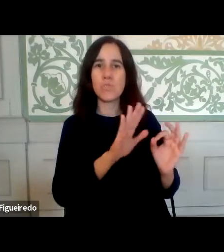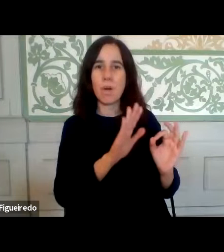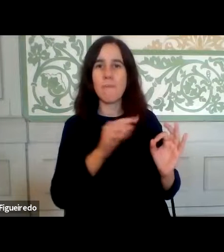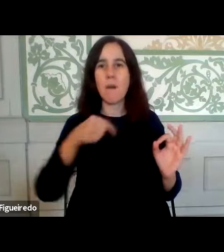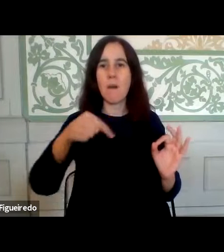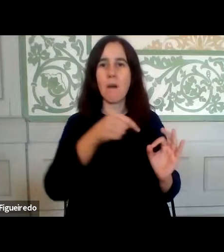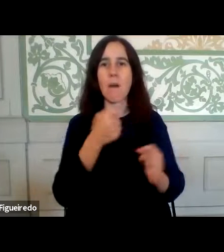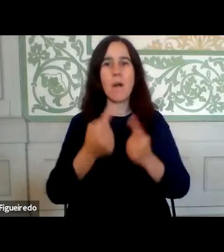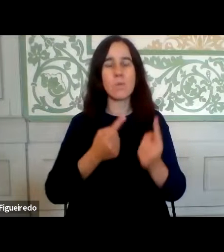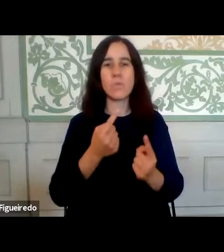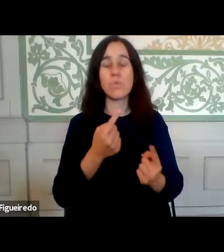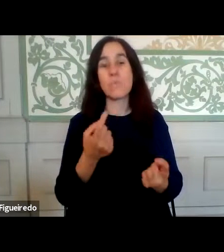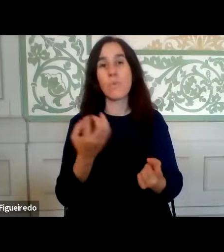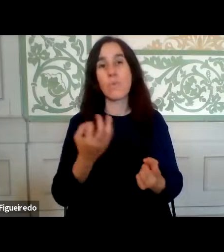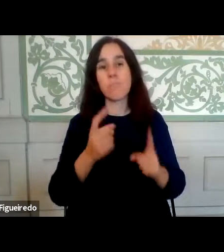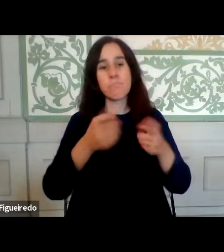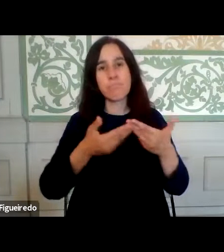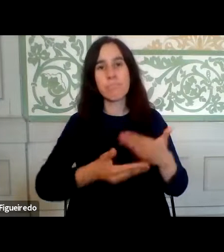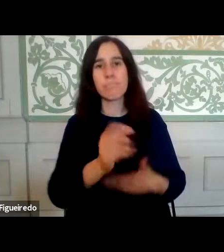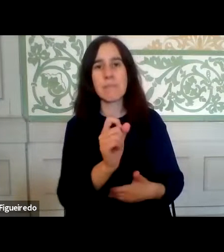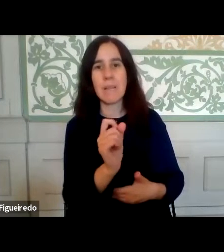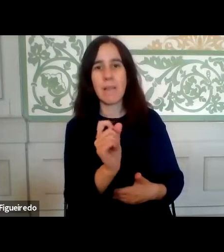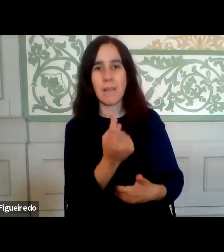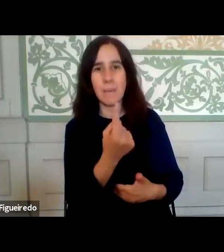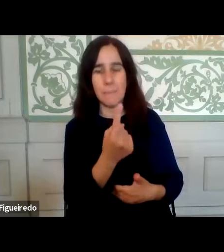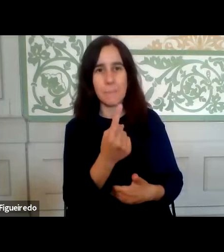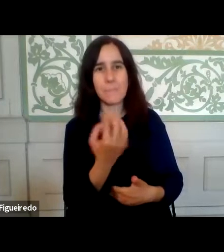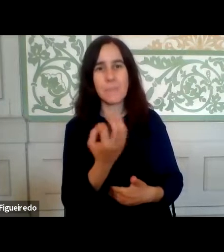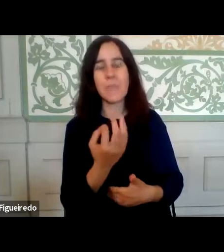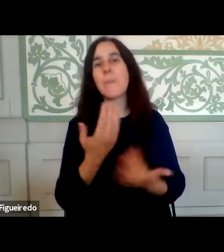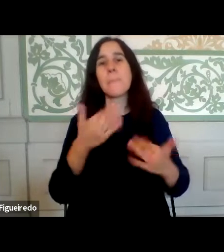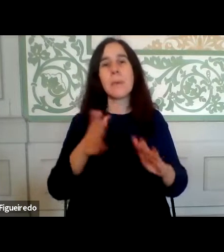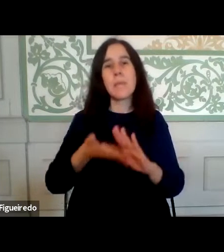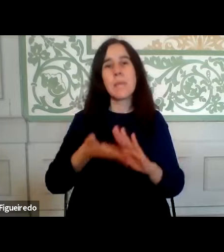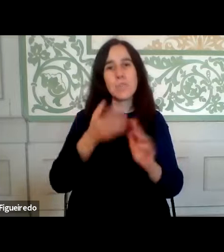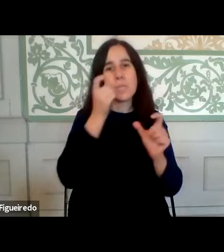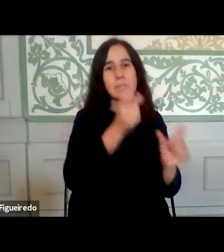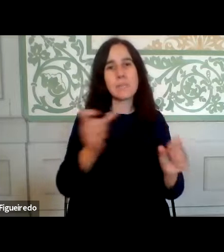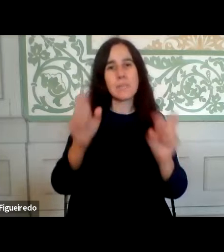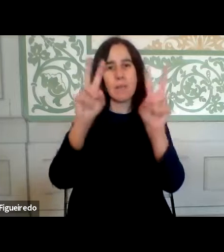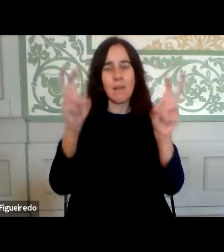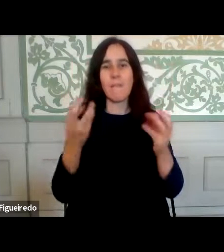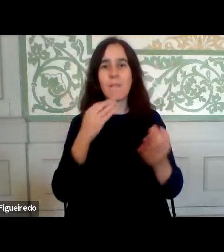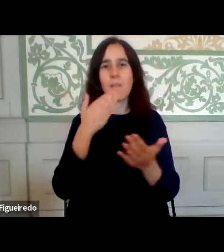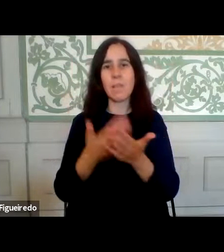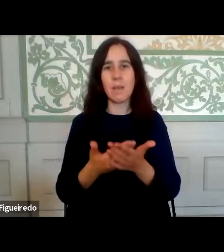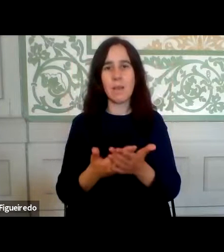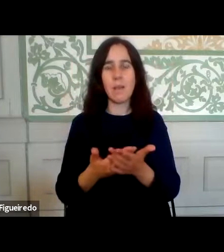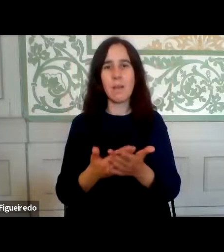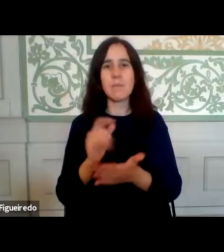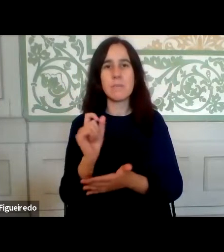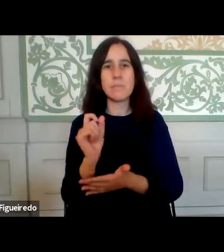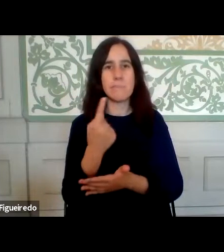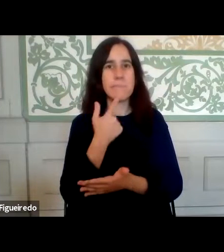não e foram implementados com muita rapidez, mas de facto o estado de emergência funcionou como um acelerador potente